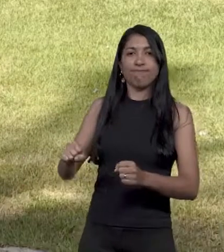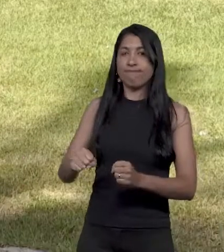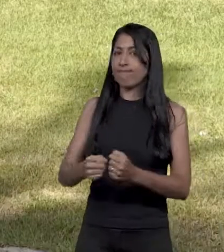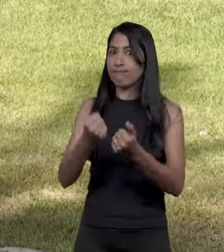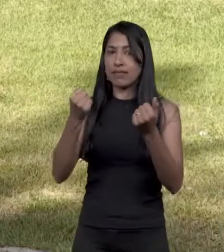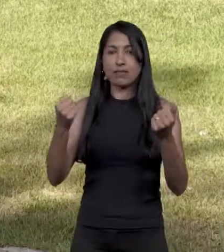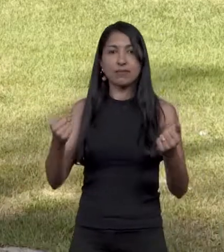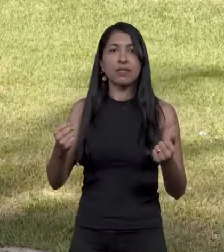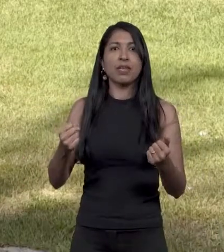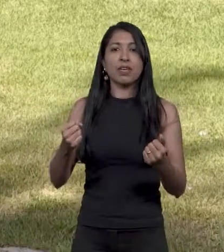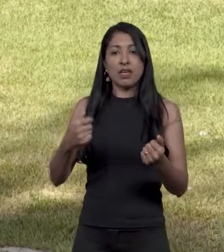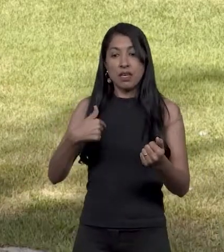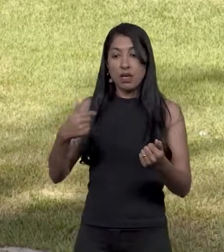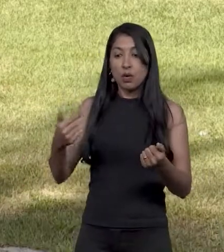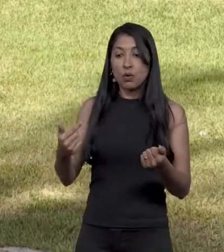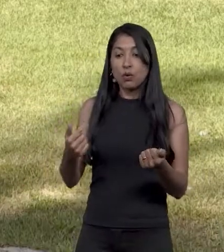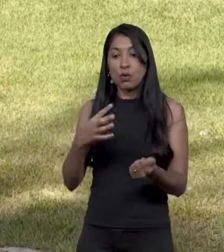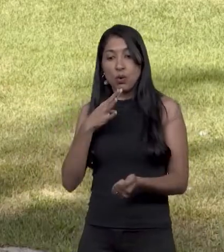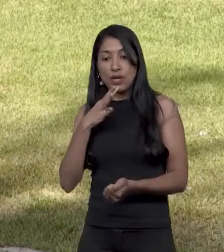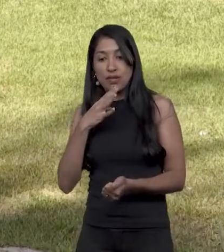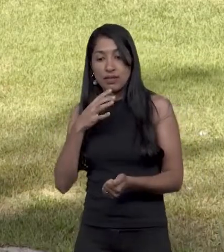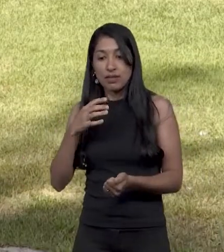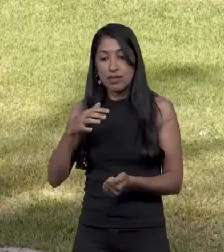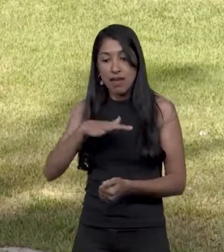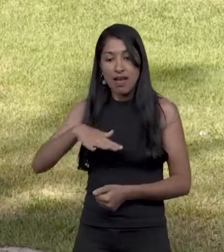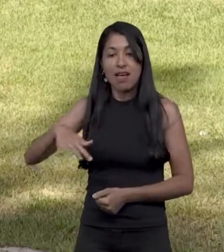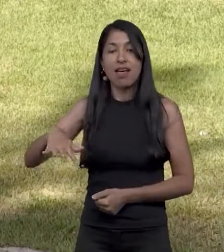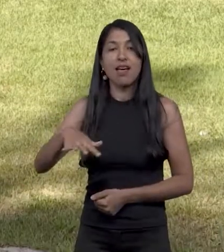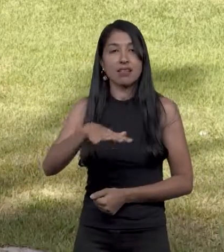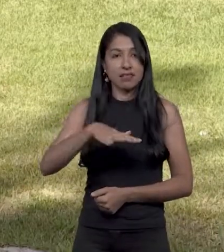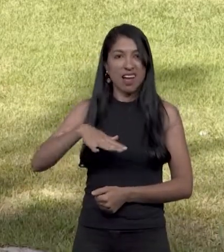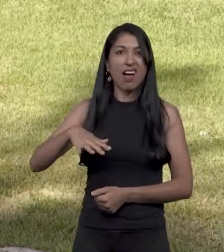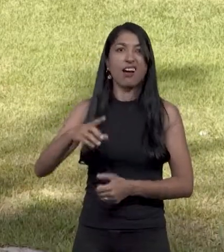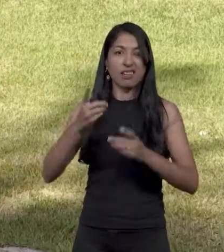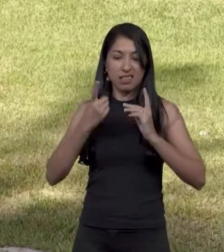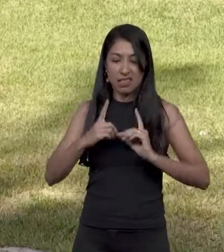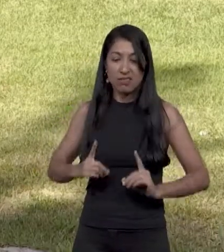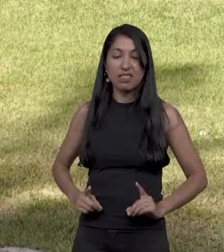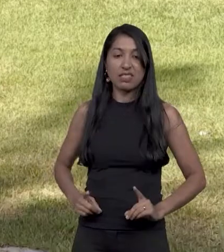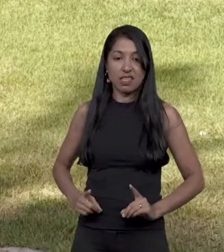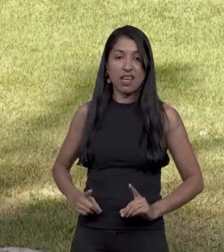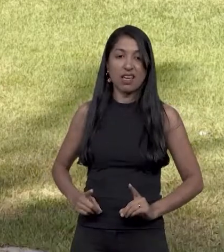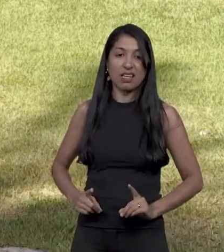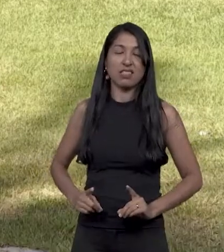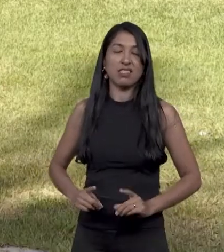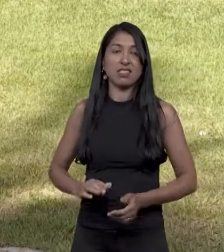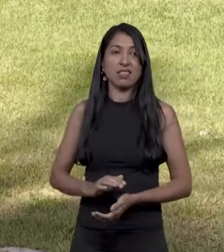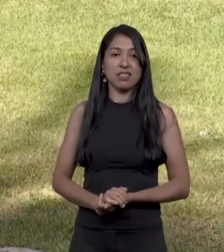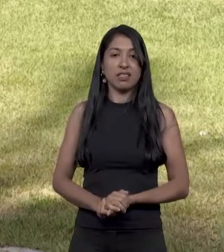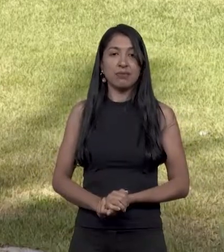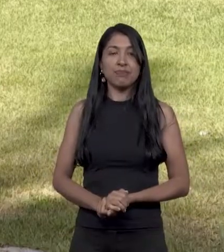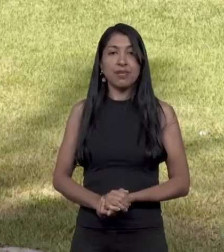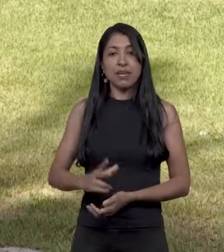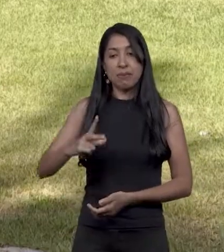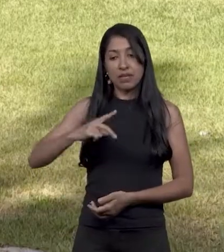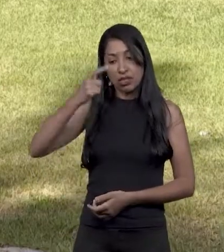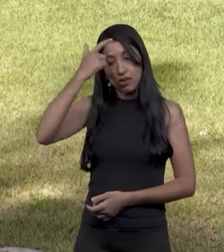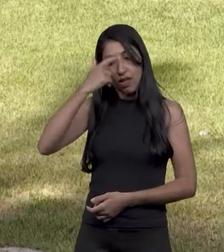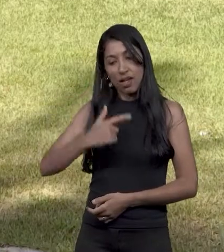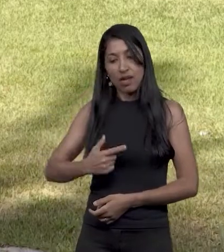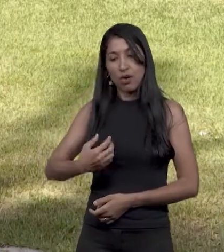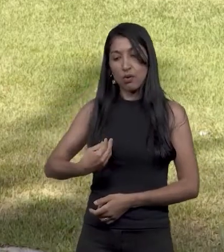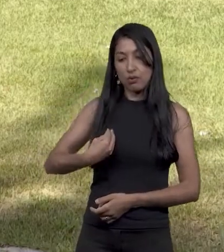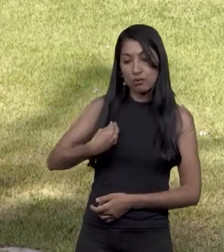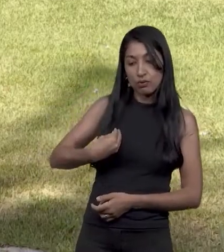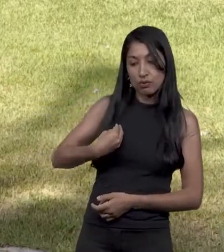tratamento. Conheci esse mundo da pessoa com deficiência, o qual eu me arrependo muito de não ter visto antes da deficiência. E, em particular, o